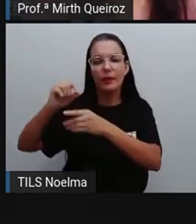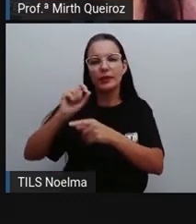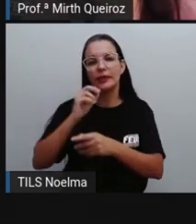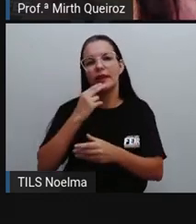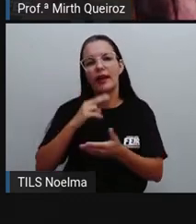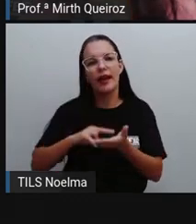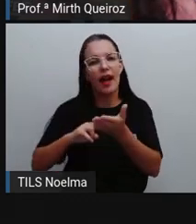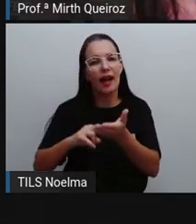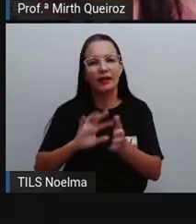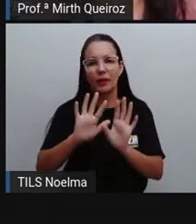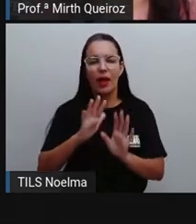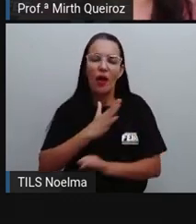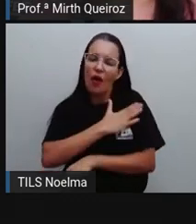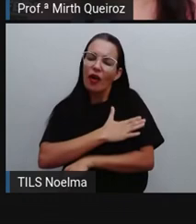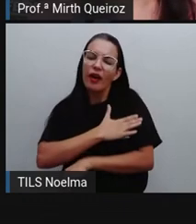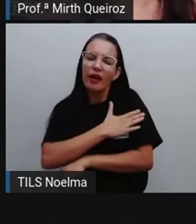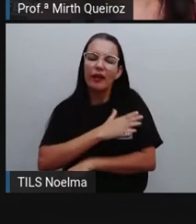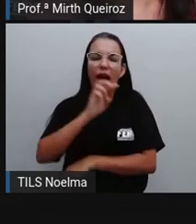Querida Maria,